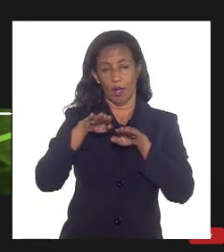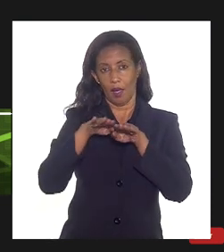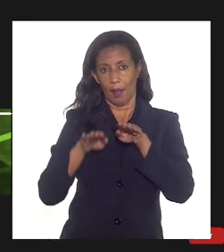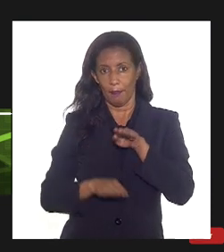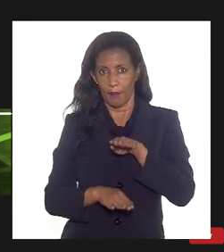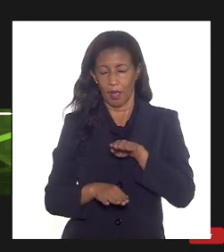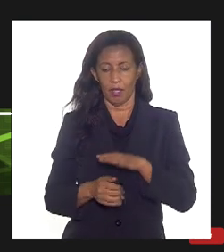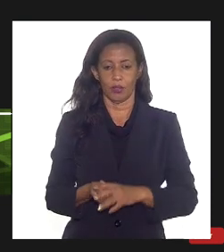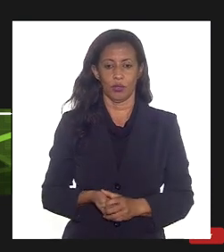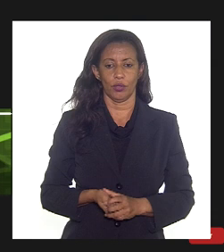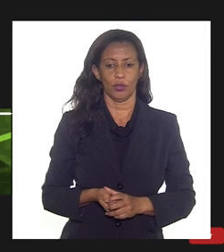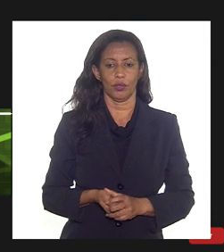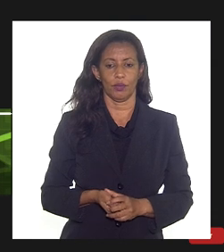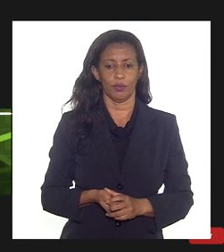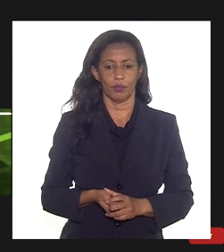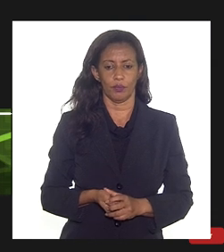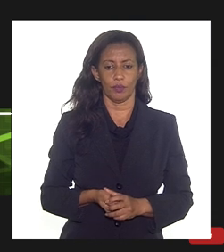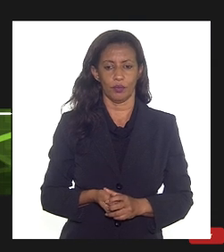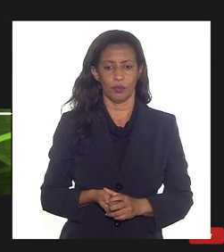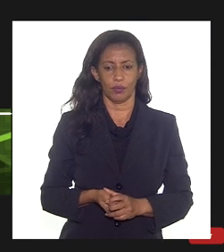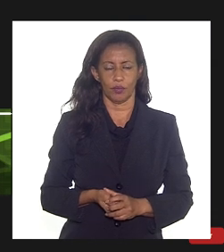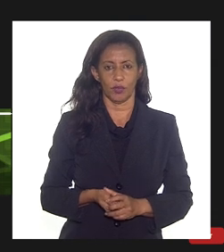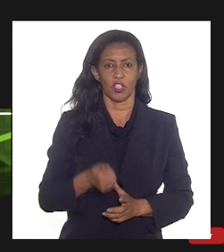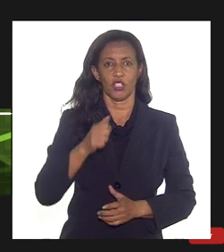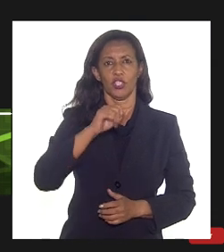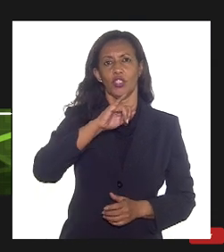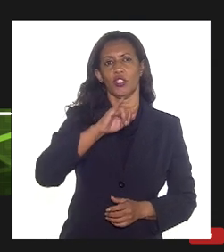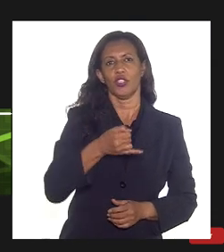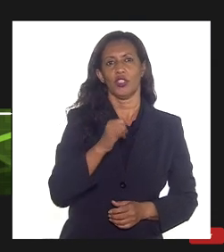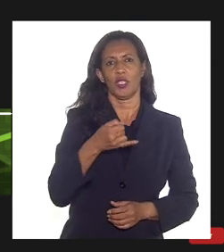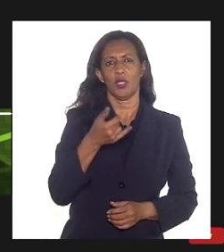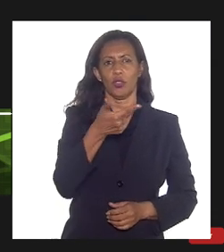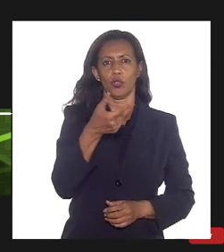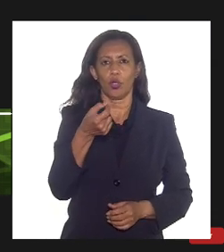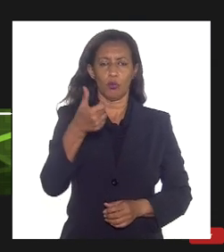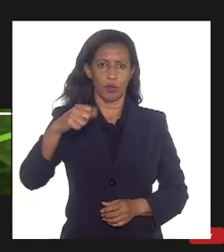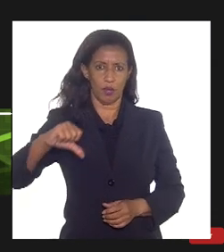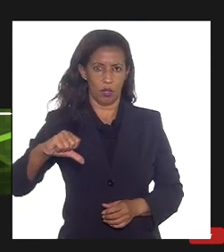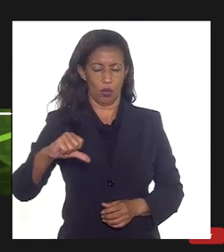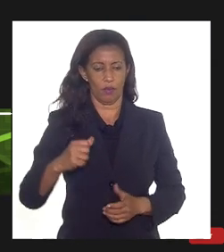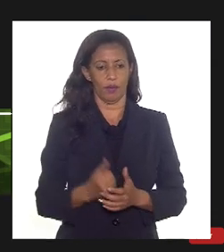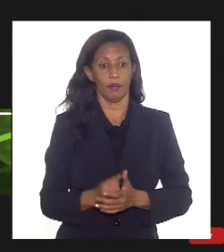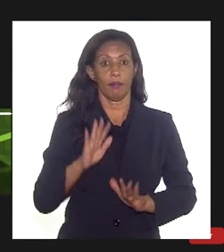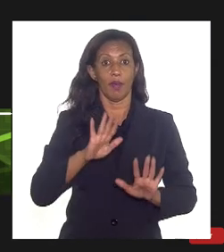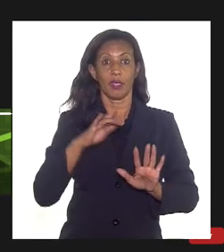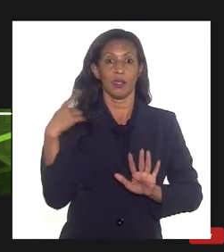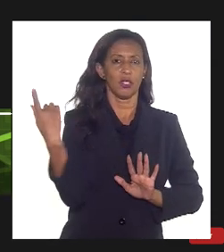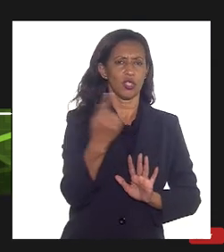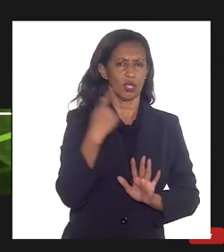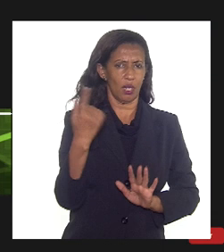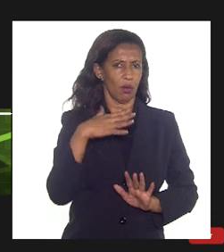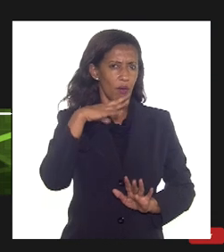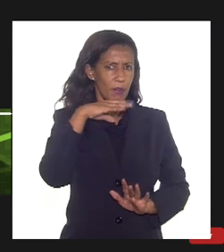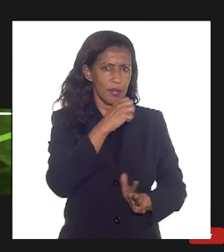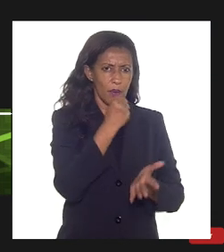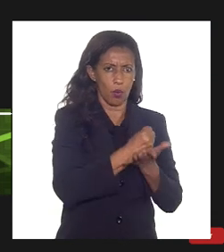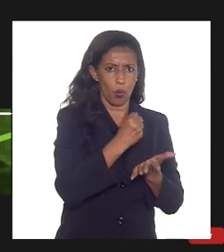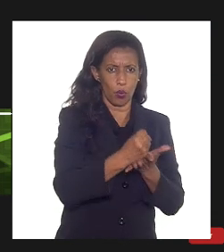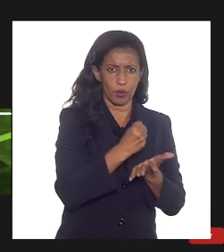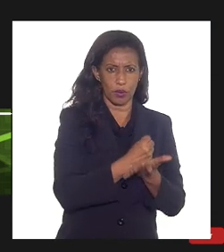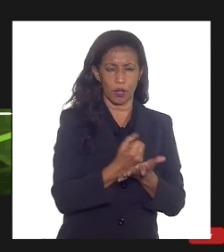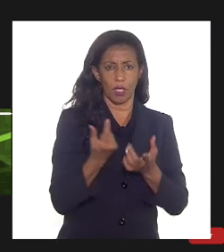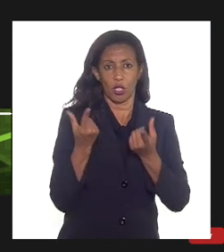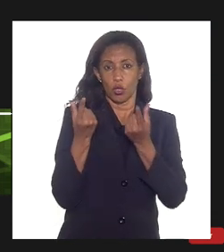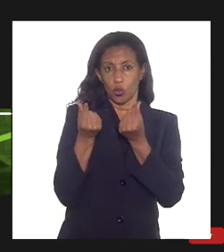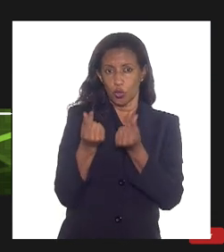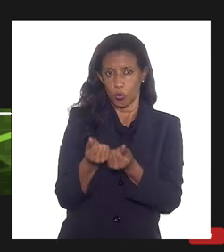do que foi em janeiro de 19 mas em geral o que nós vamos perceber nesses contratos é que os preços